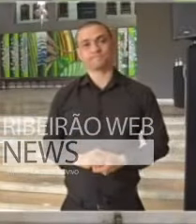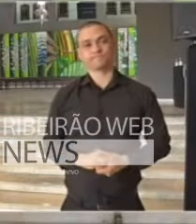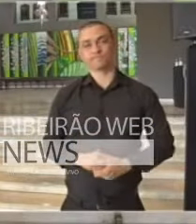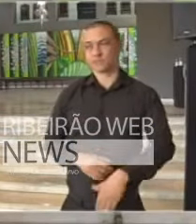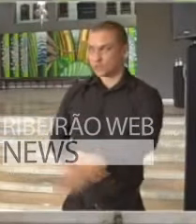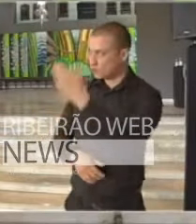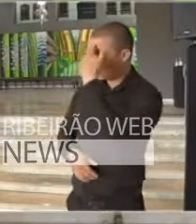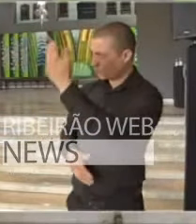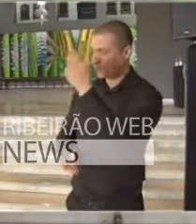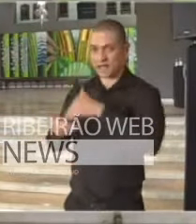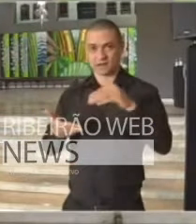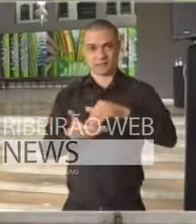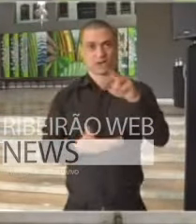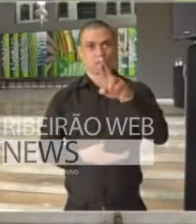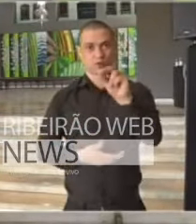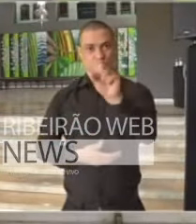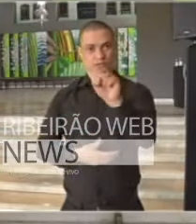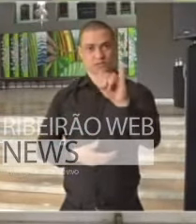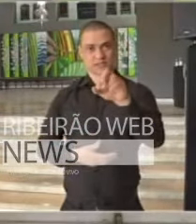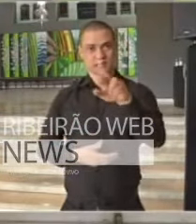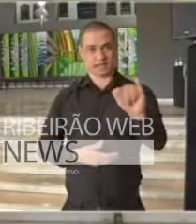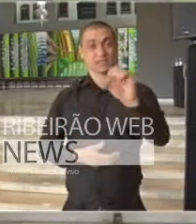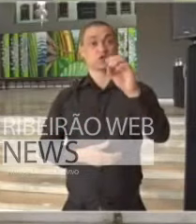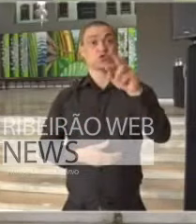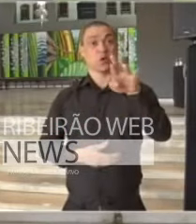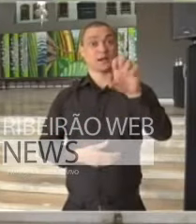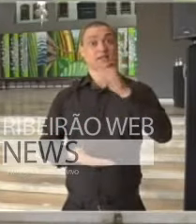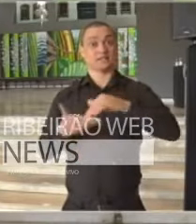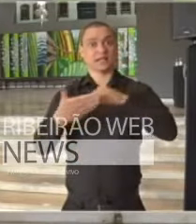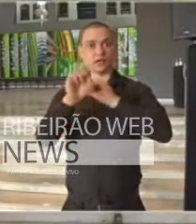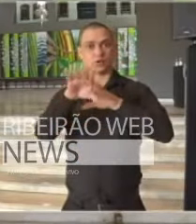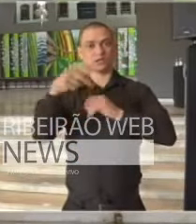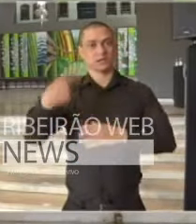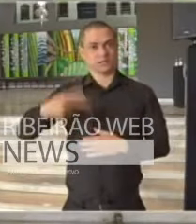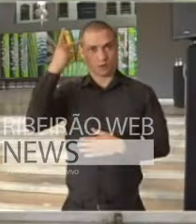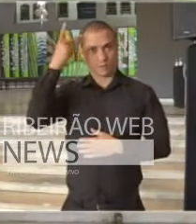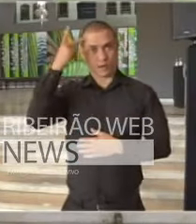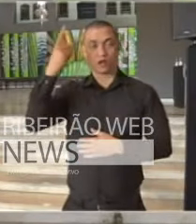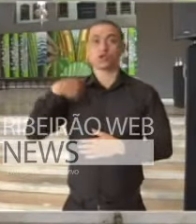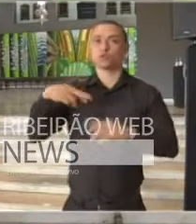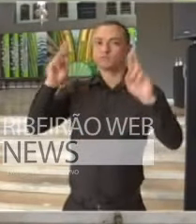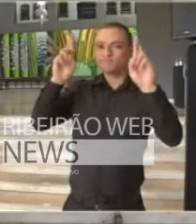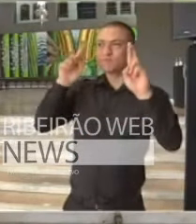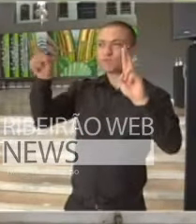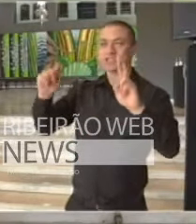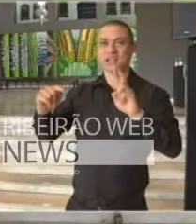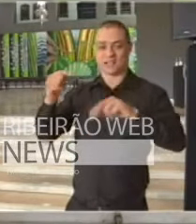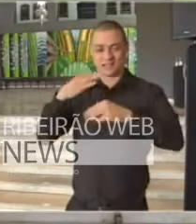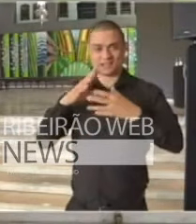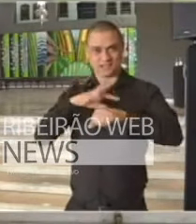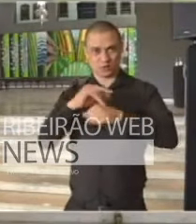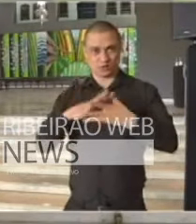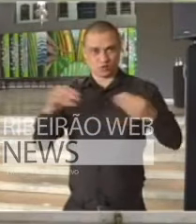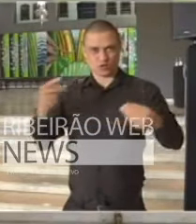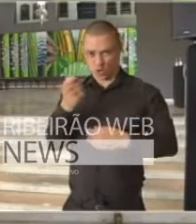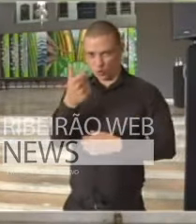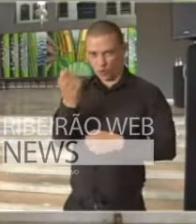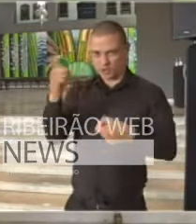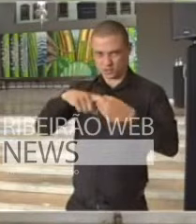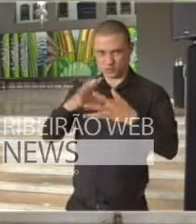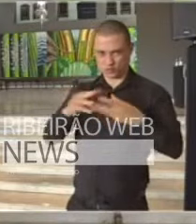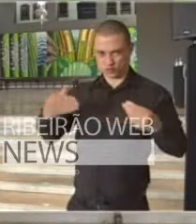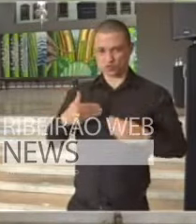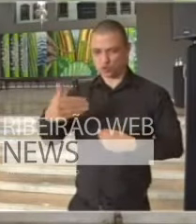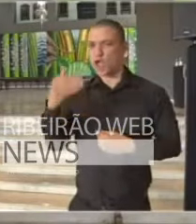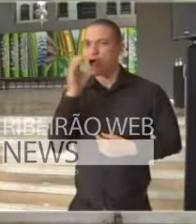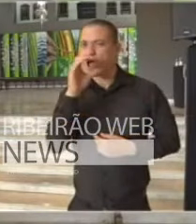Obrigado, secretário Rocieli Soares, secretário de Educação do Estado de São Paulo. Os nossos votos da sua plena recuperação já está na fase final de recuperação, o